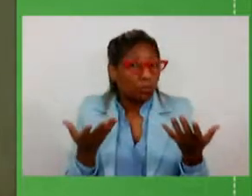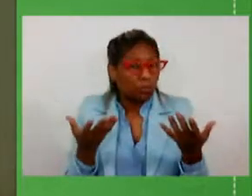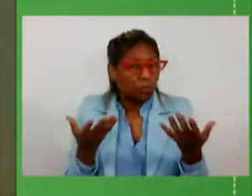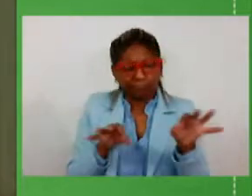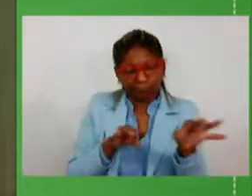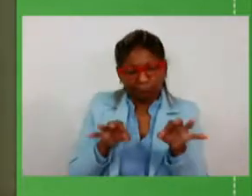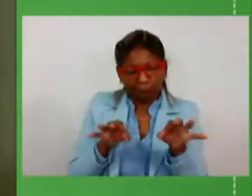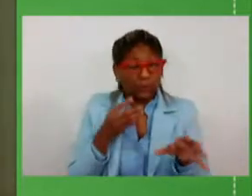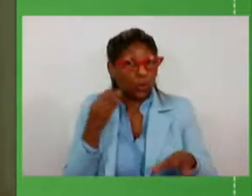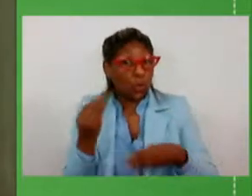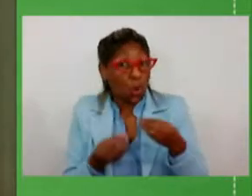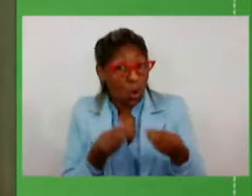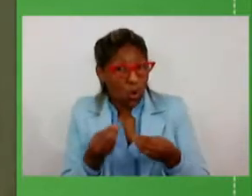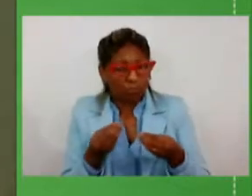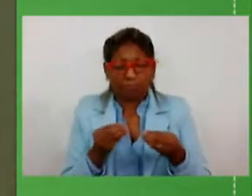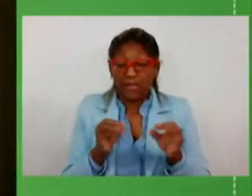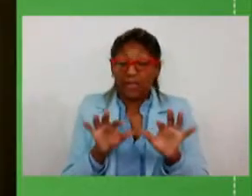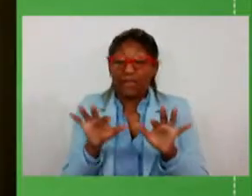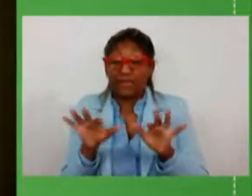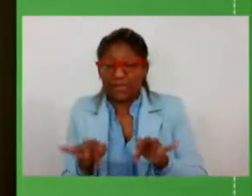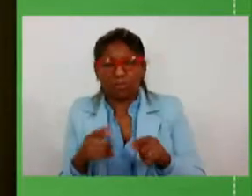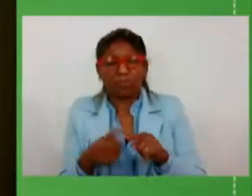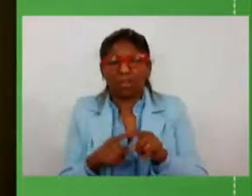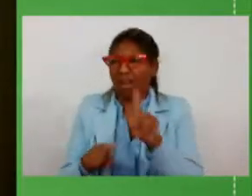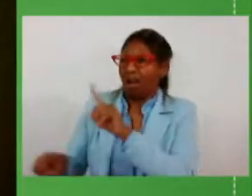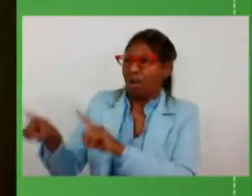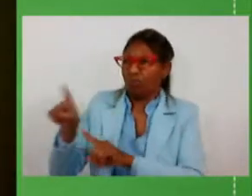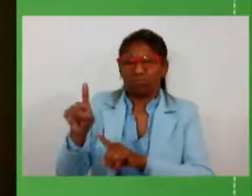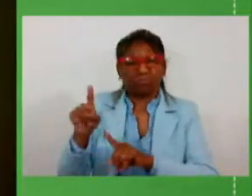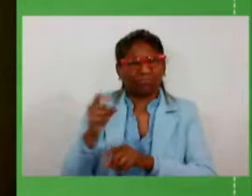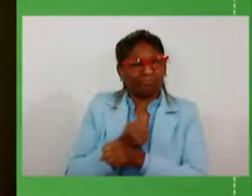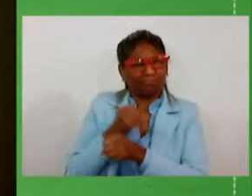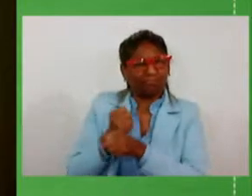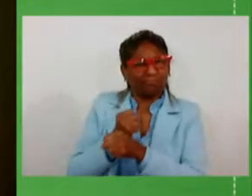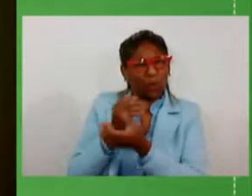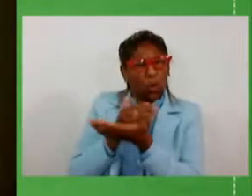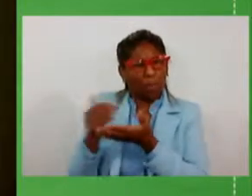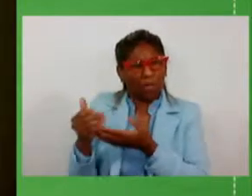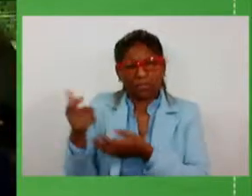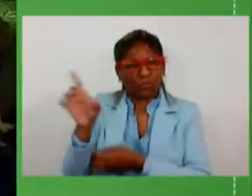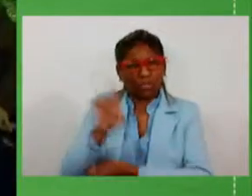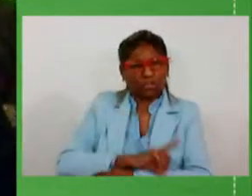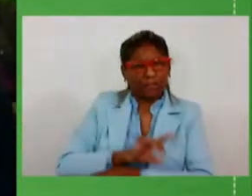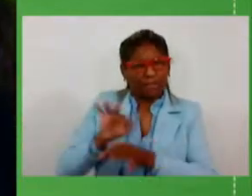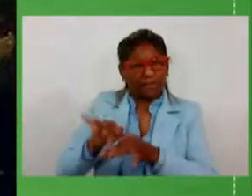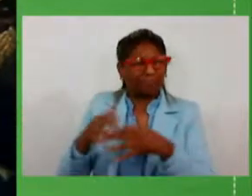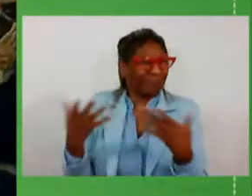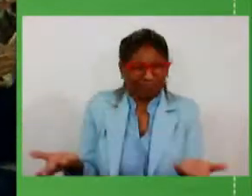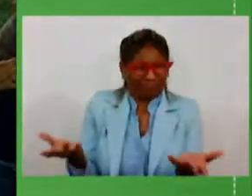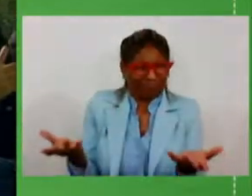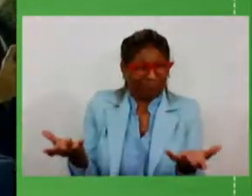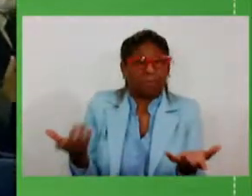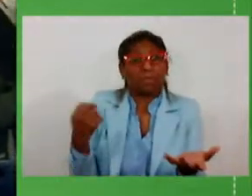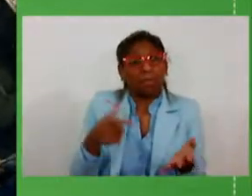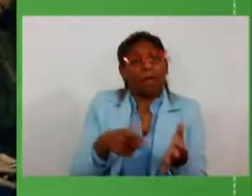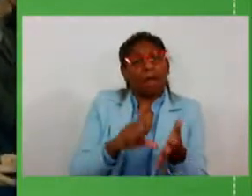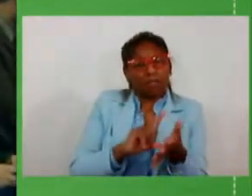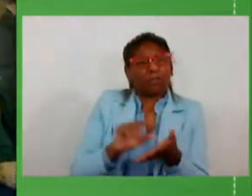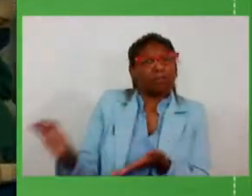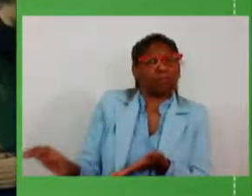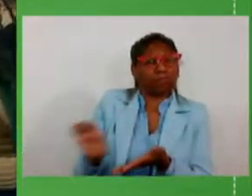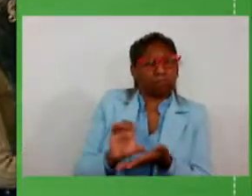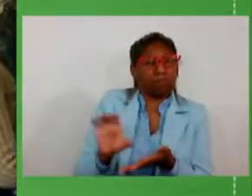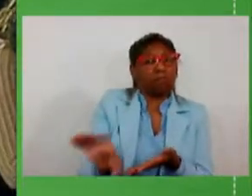não existe obra que começa e não termina não existe obra que se inicia sem recurso definido